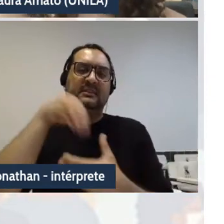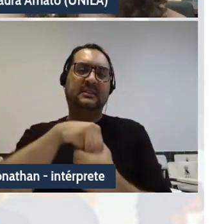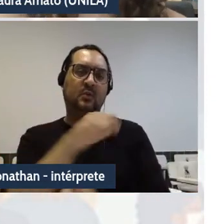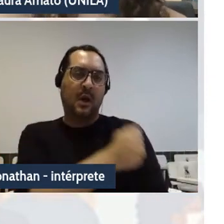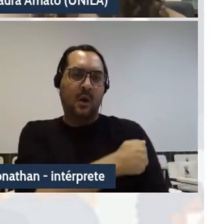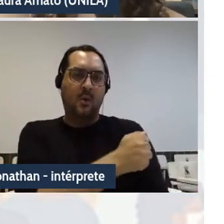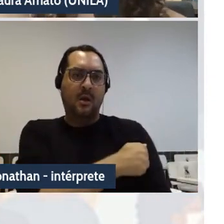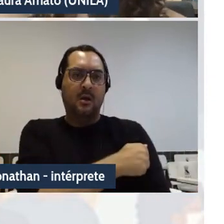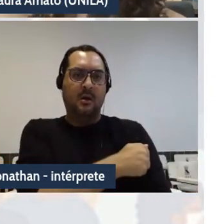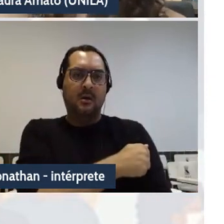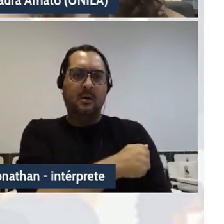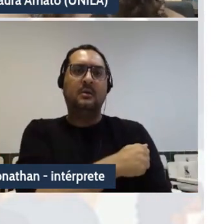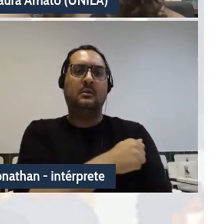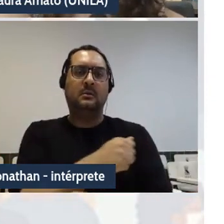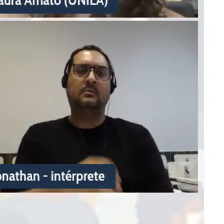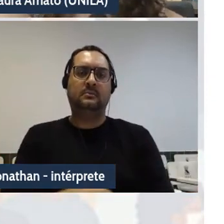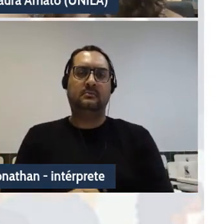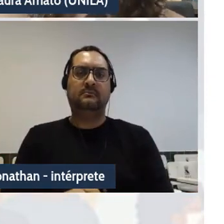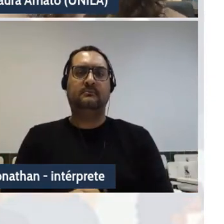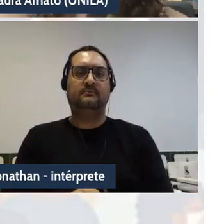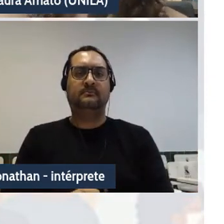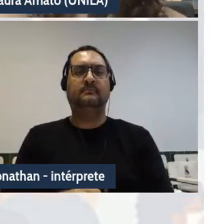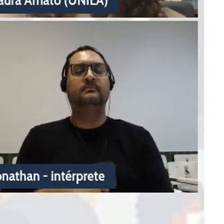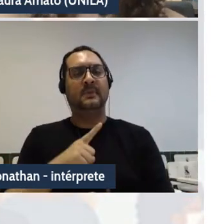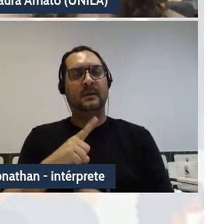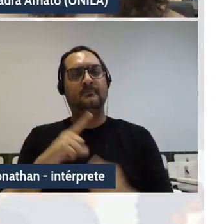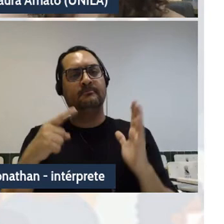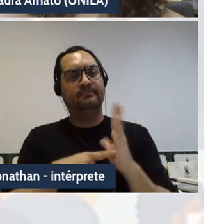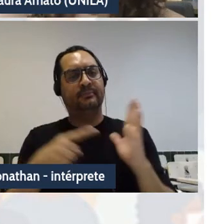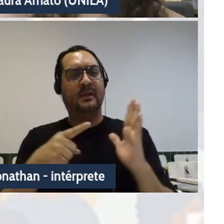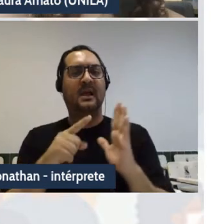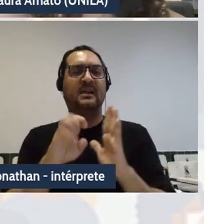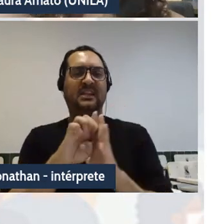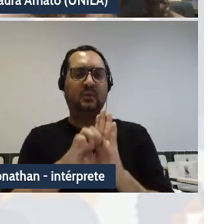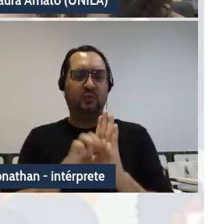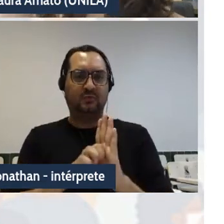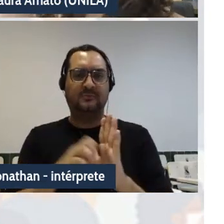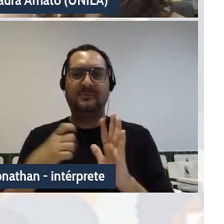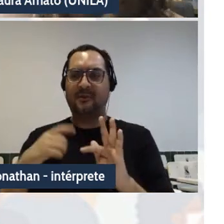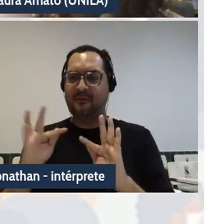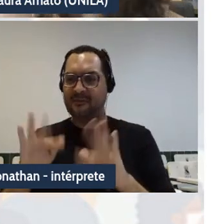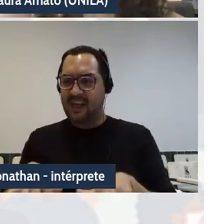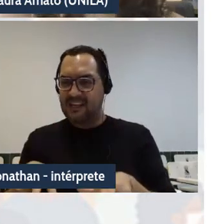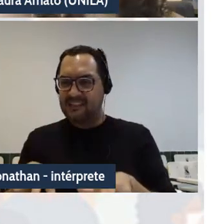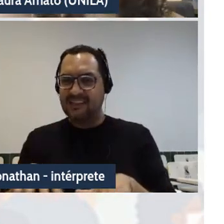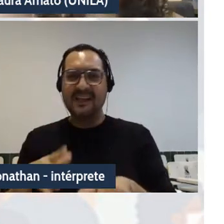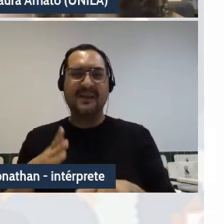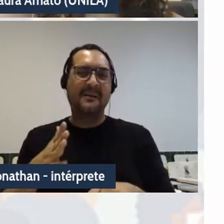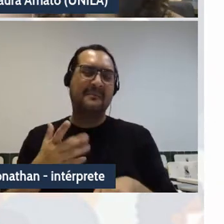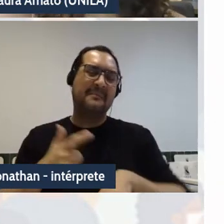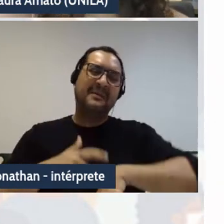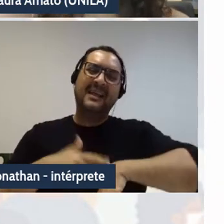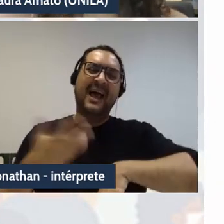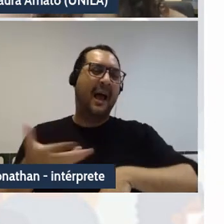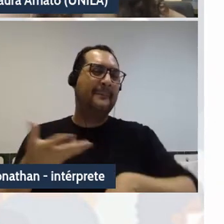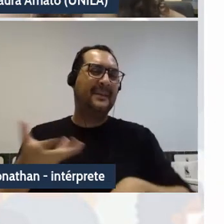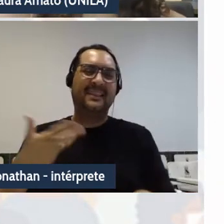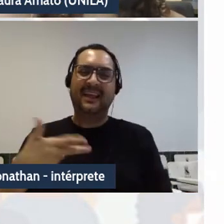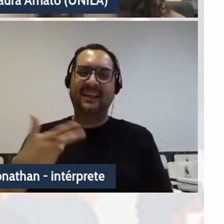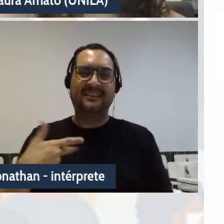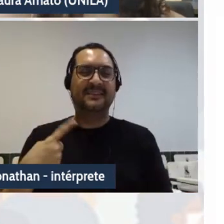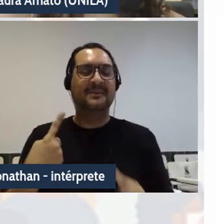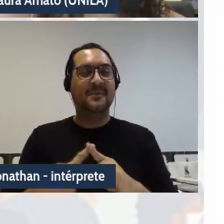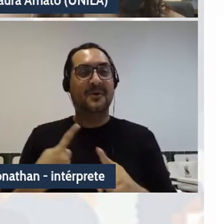a qual questiona o status quo. Bom, finalizei com muita rapidez, né, pois